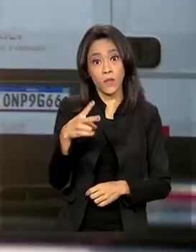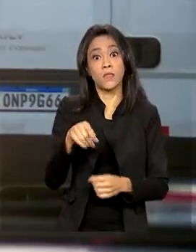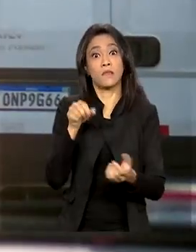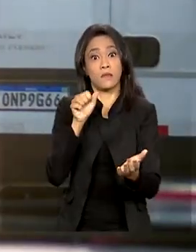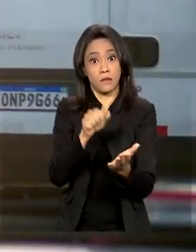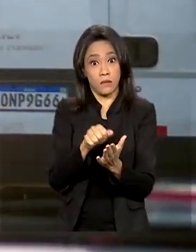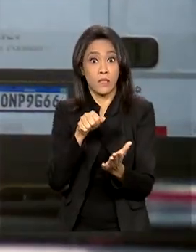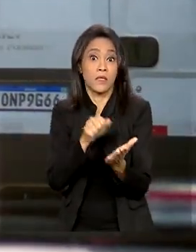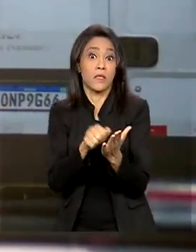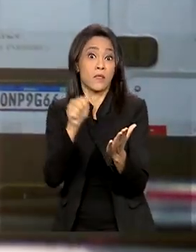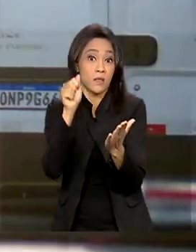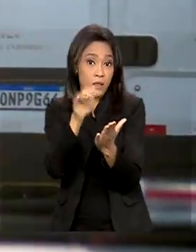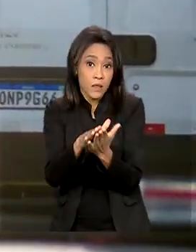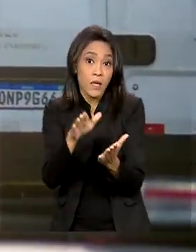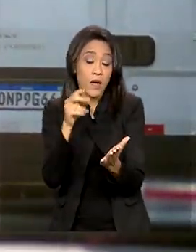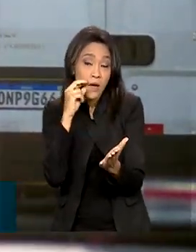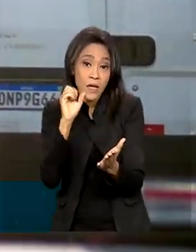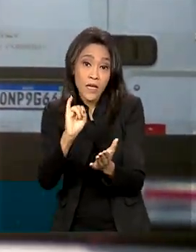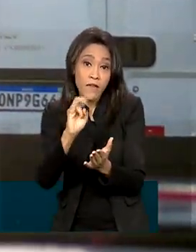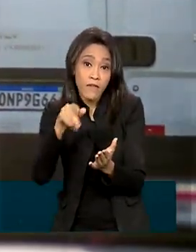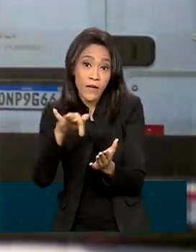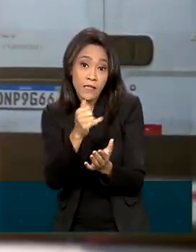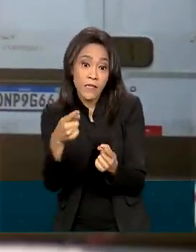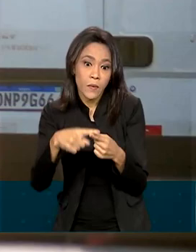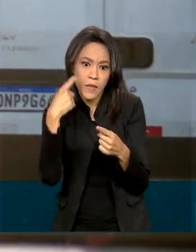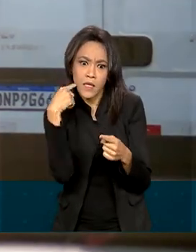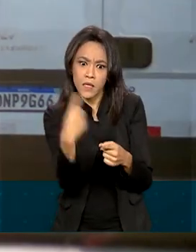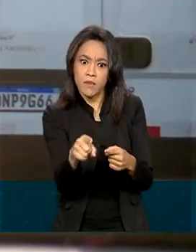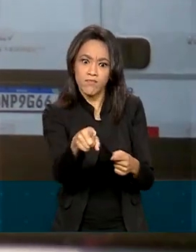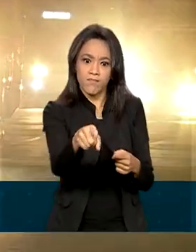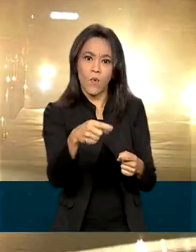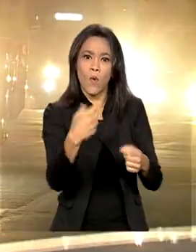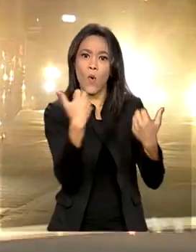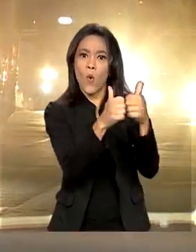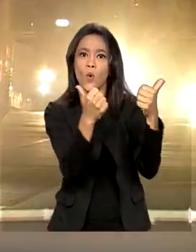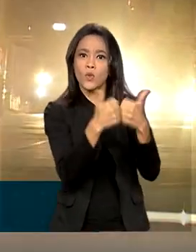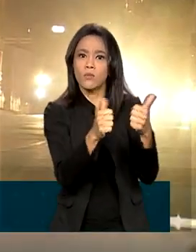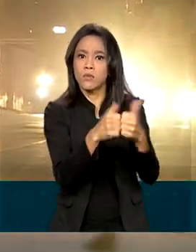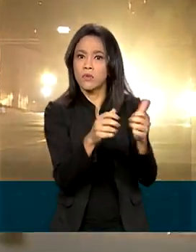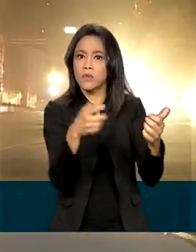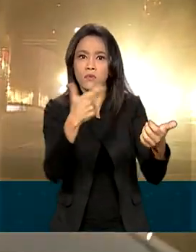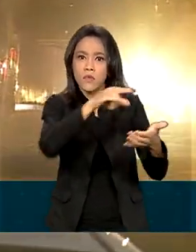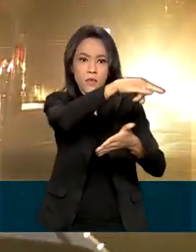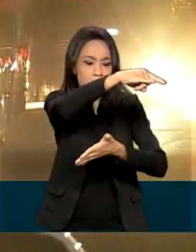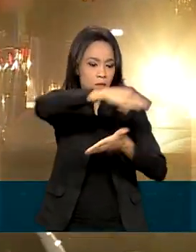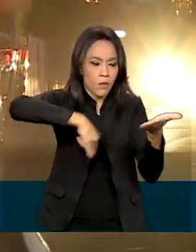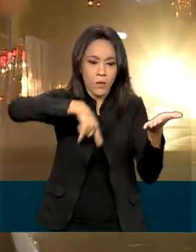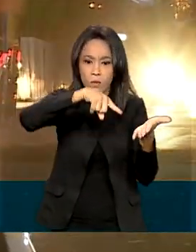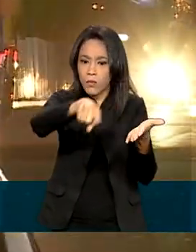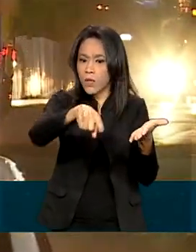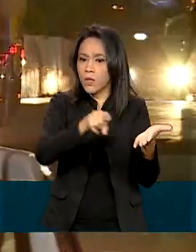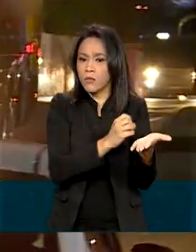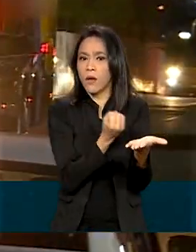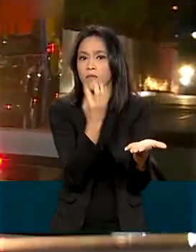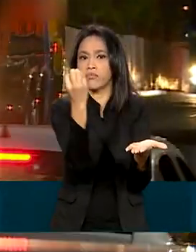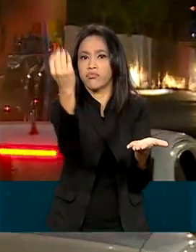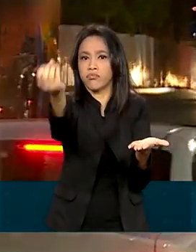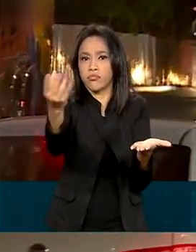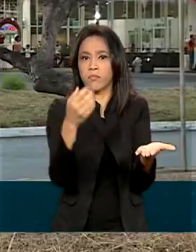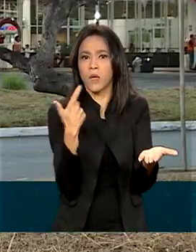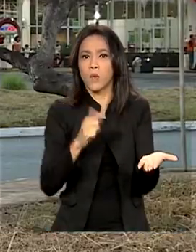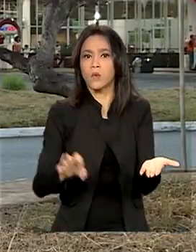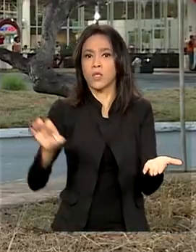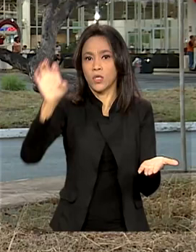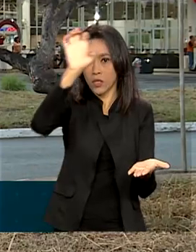814 apreensões de ônibus irregulares, sem registro para realizar viagens interestaduais.